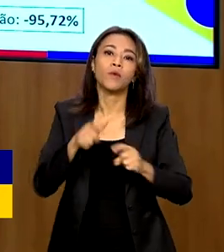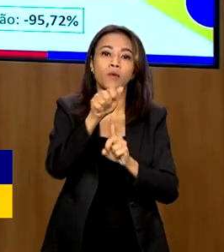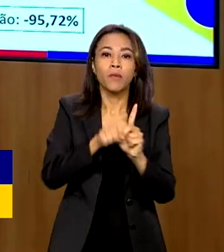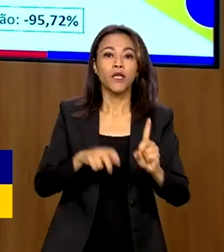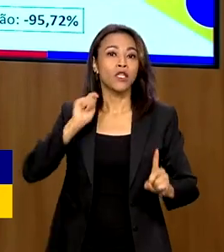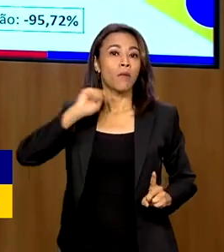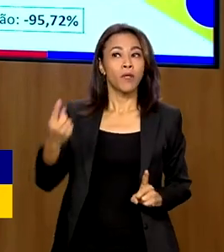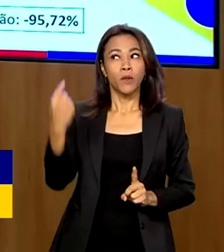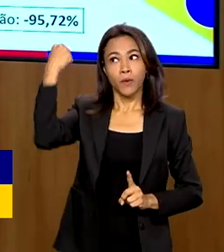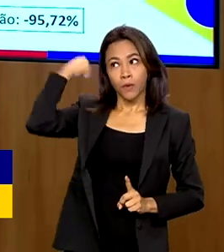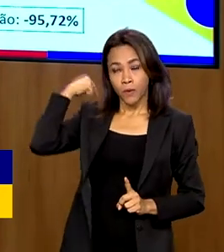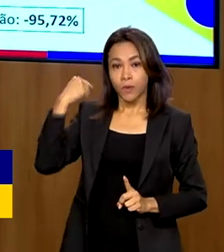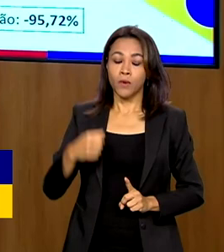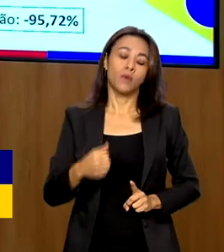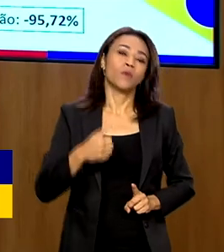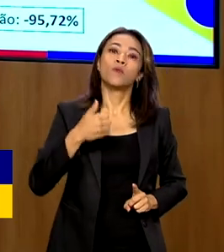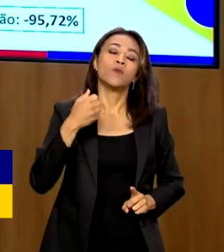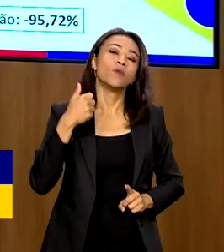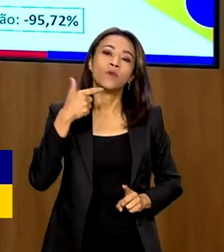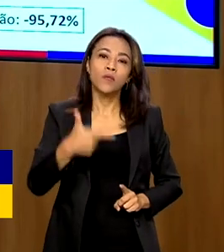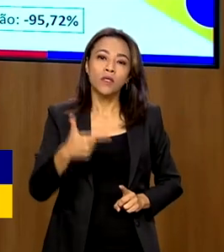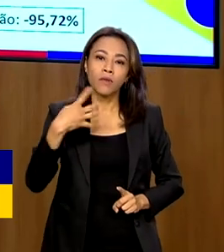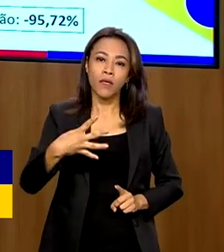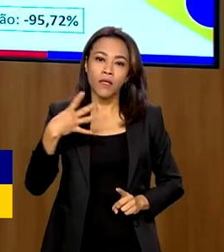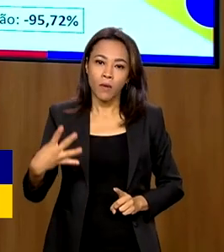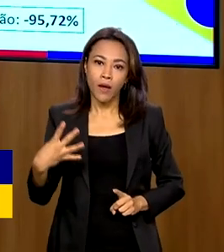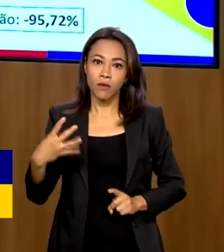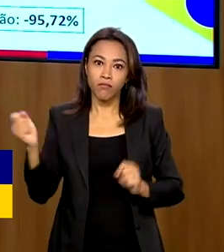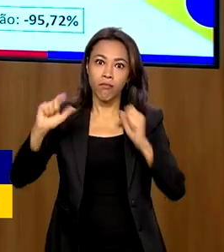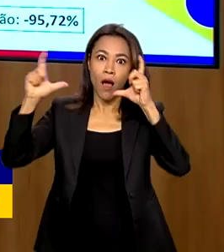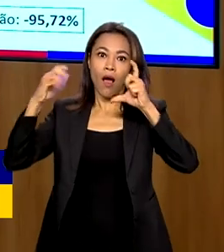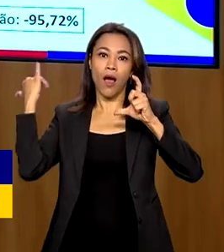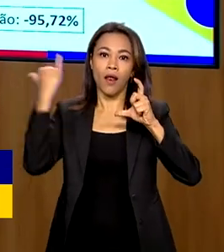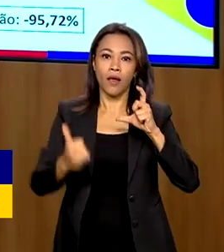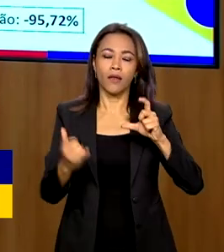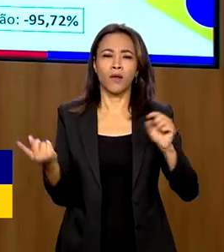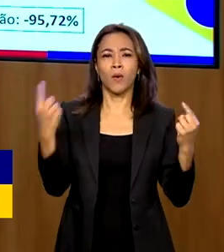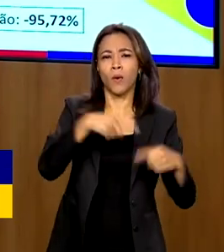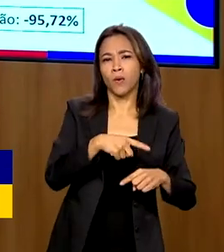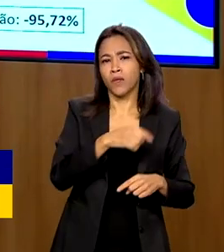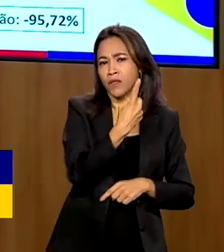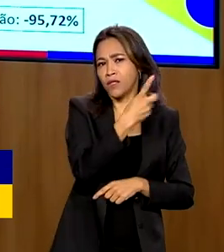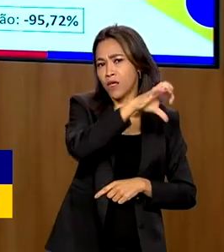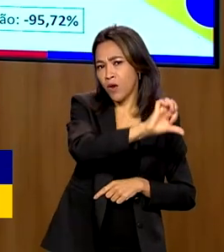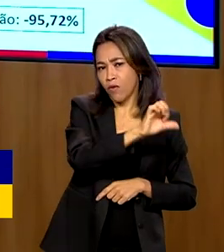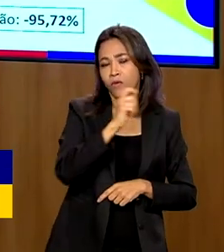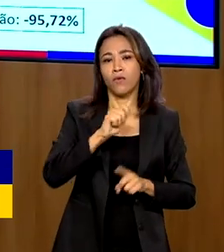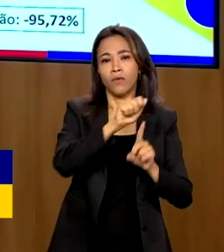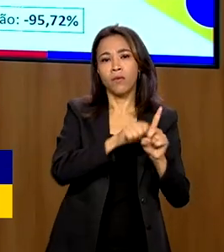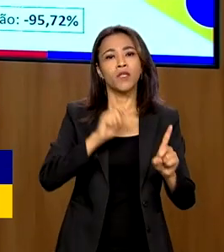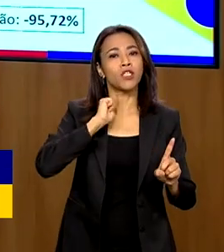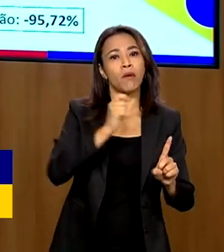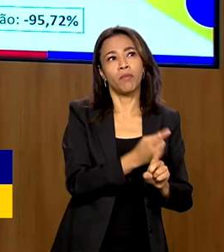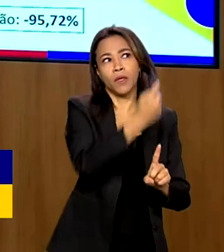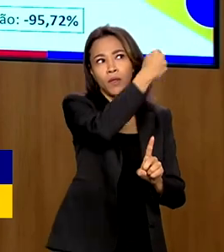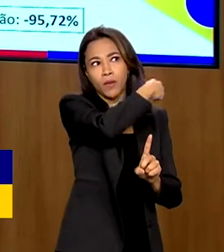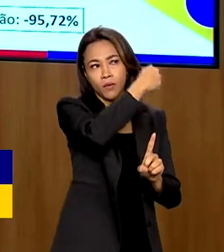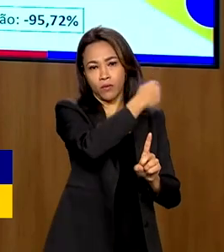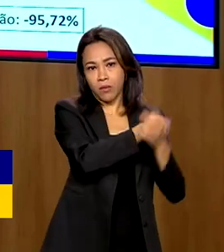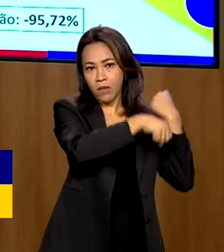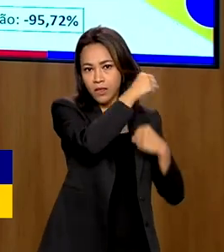444 alertas, contra 19 em abril de 2023, uma queda de mais de